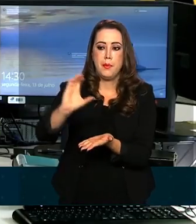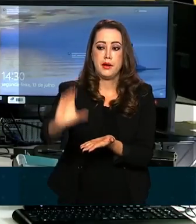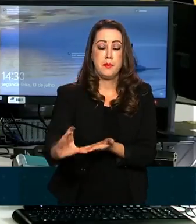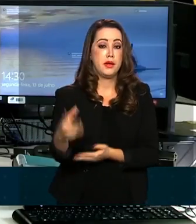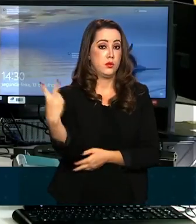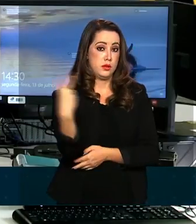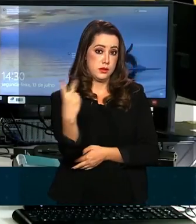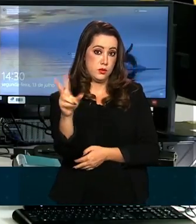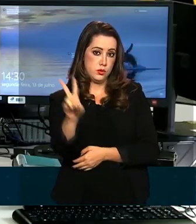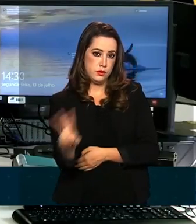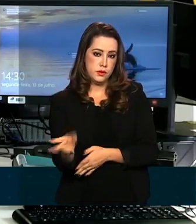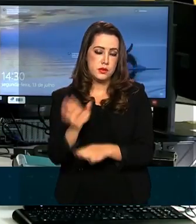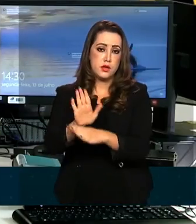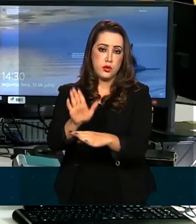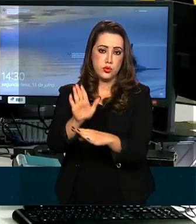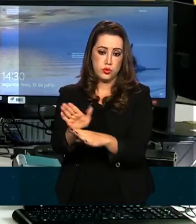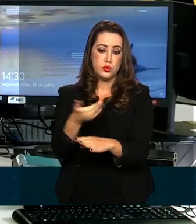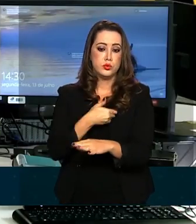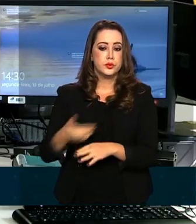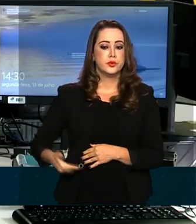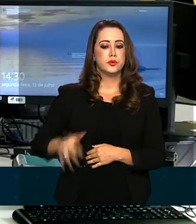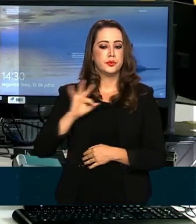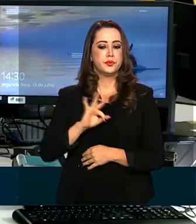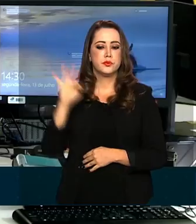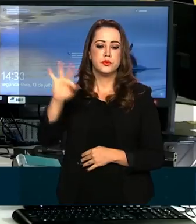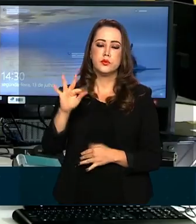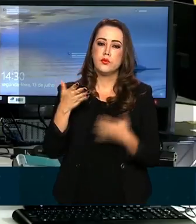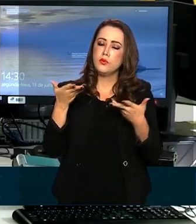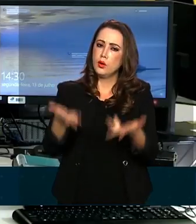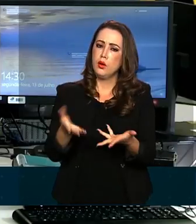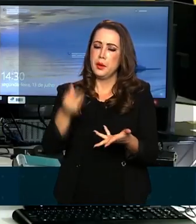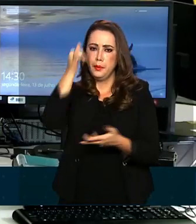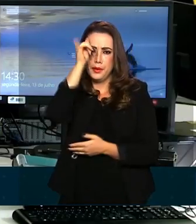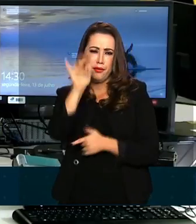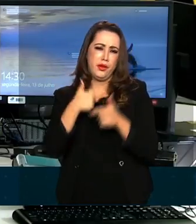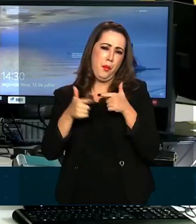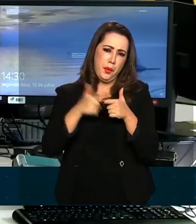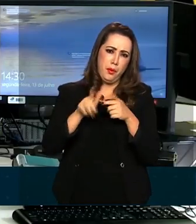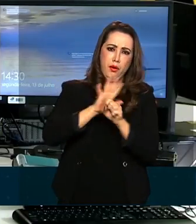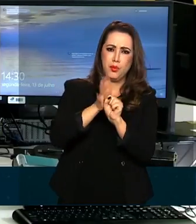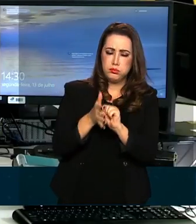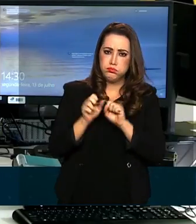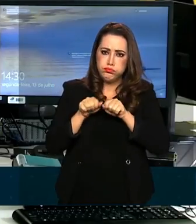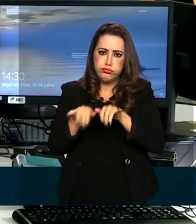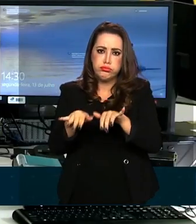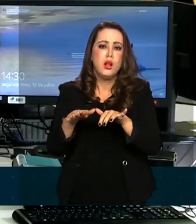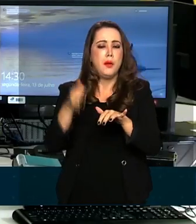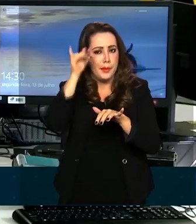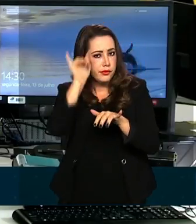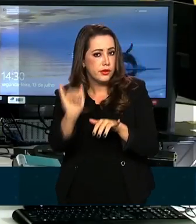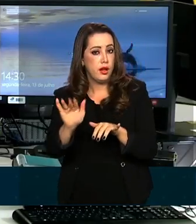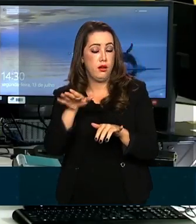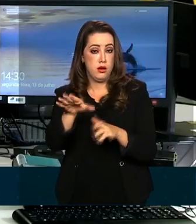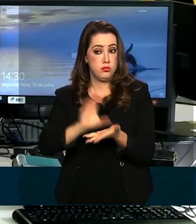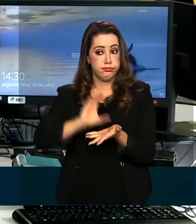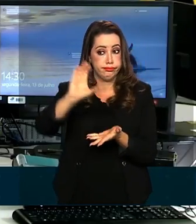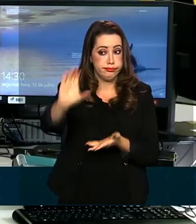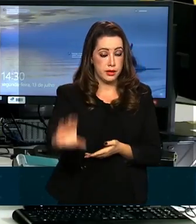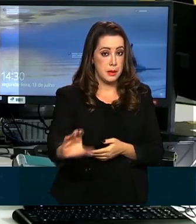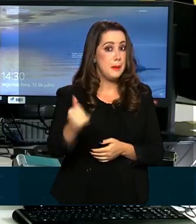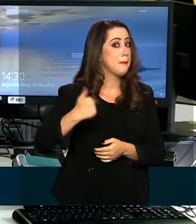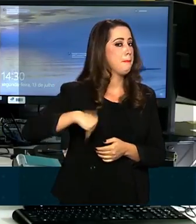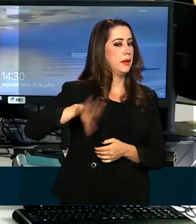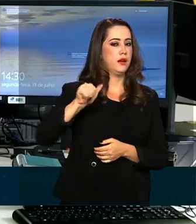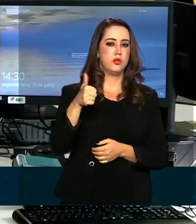parcela do auxílio financeiro do Governo Federal para o combate à pandemia. O repasse dos recursos de mais de